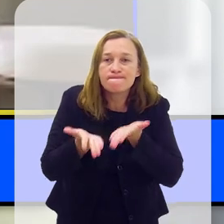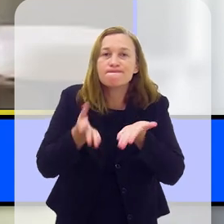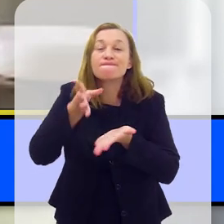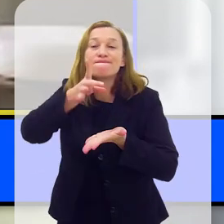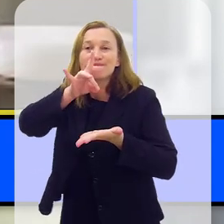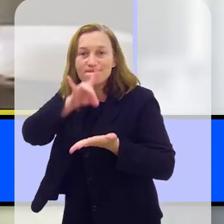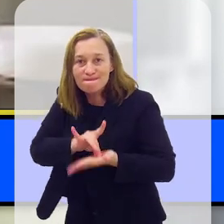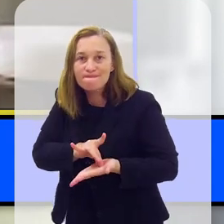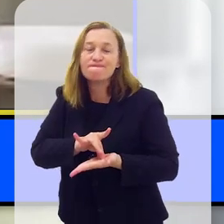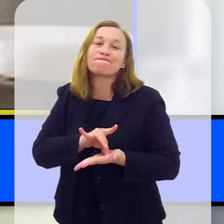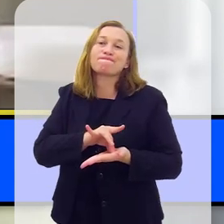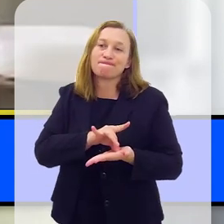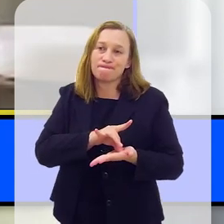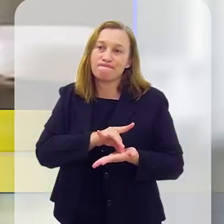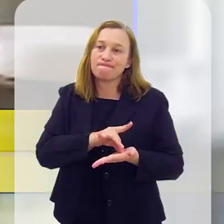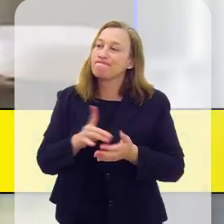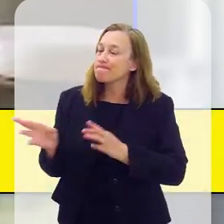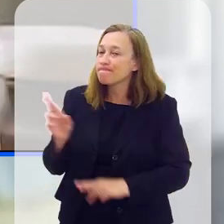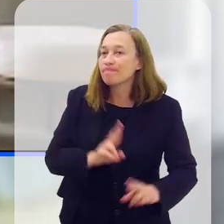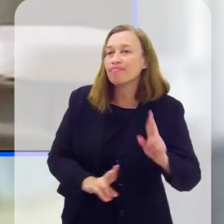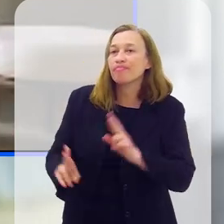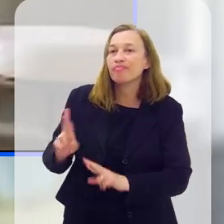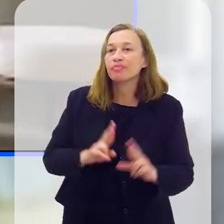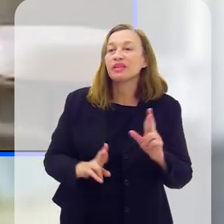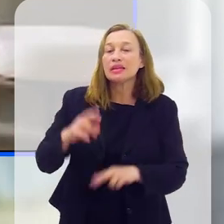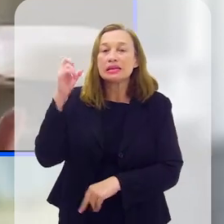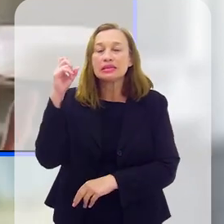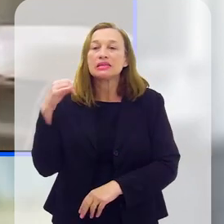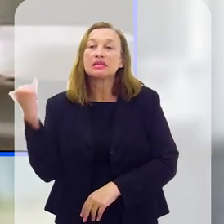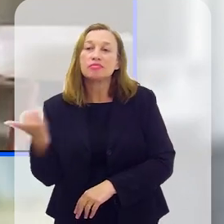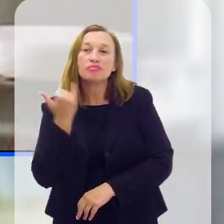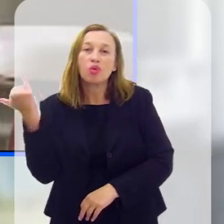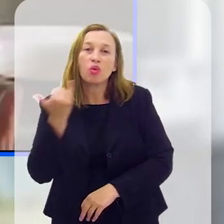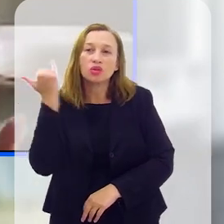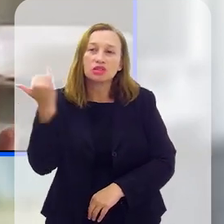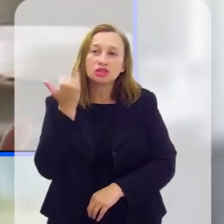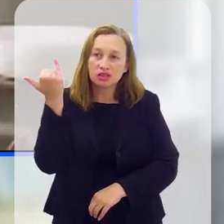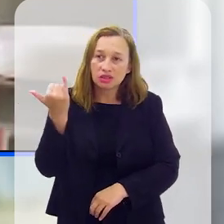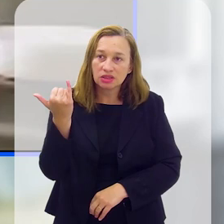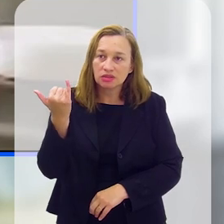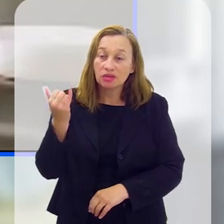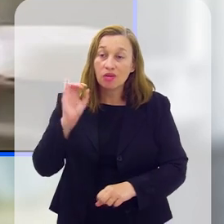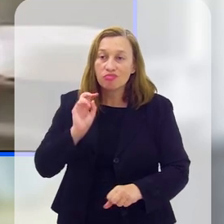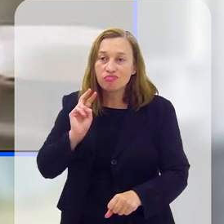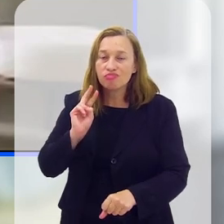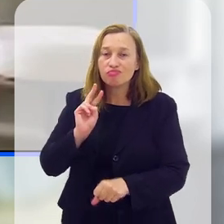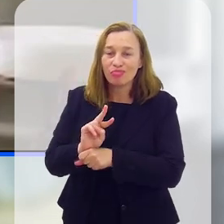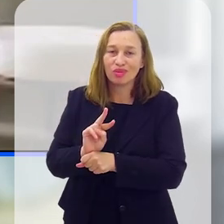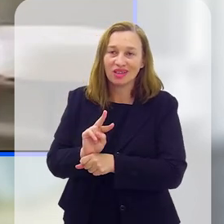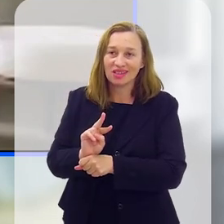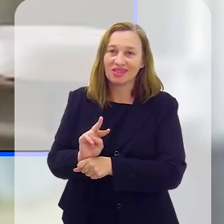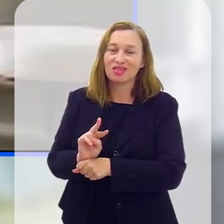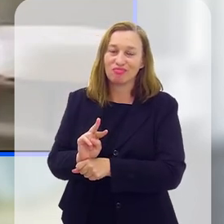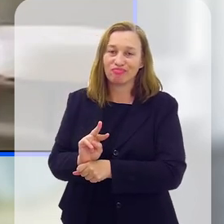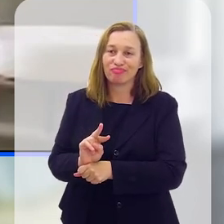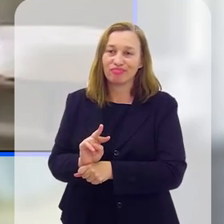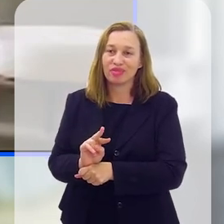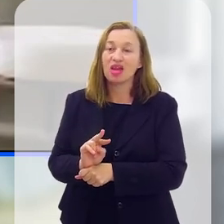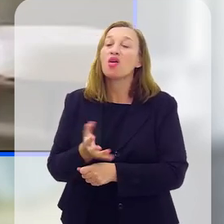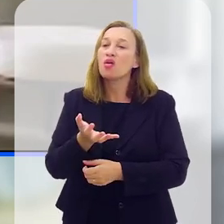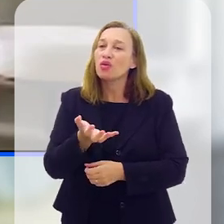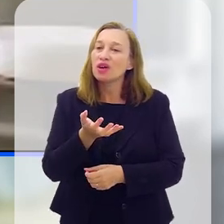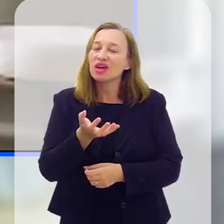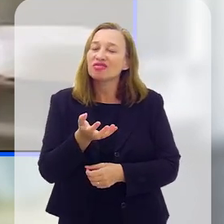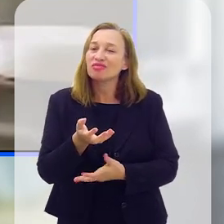o cuidado realmente, já que as relações são tão importantes como um forte fator de proteção,